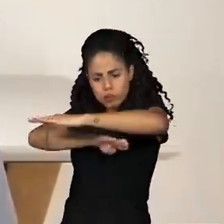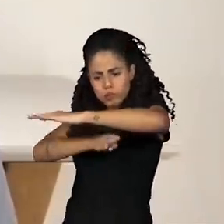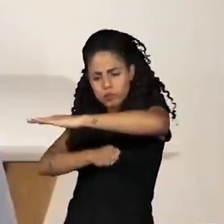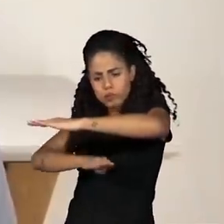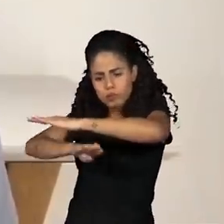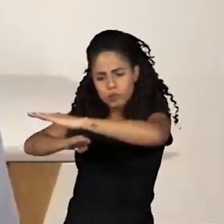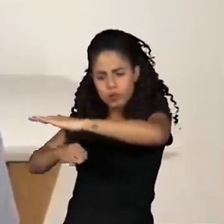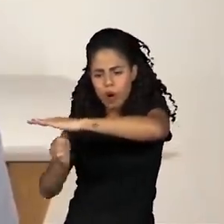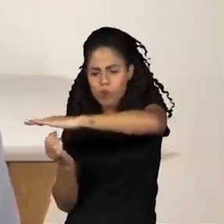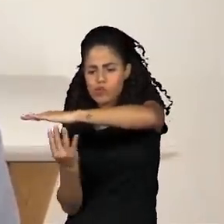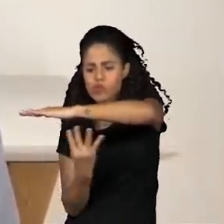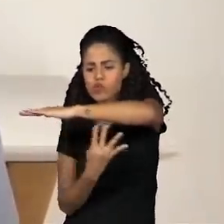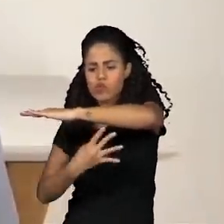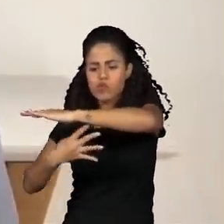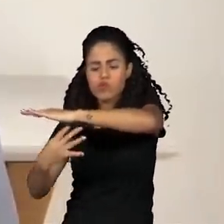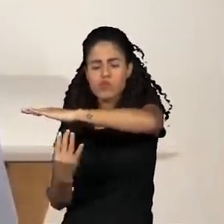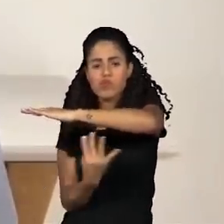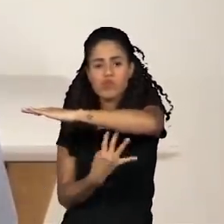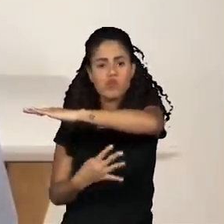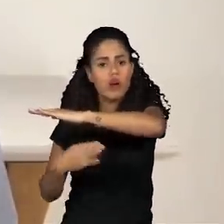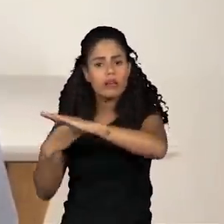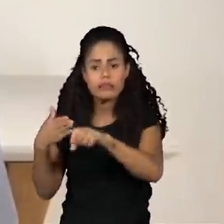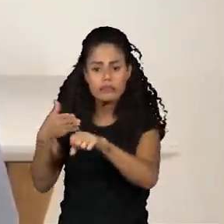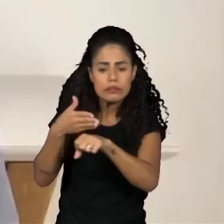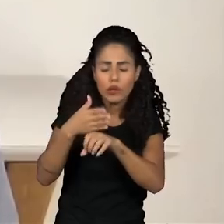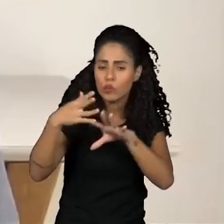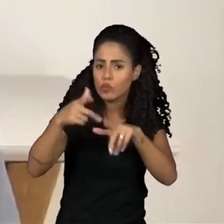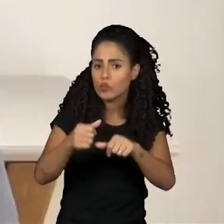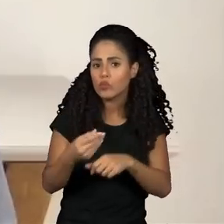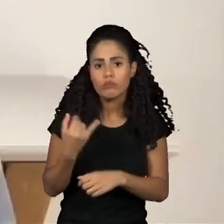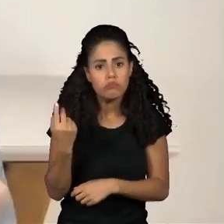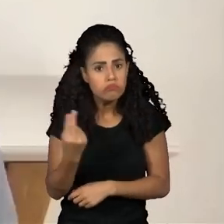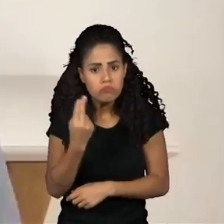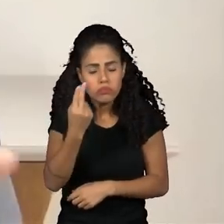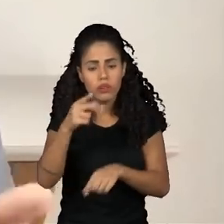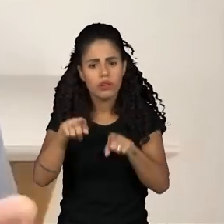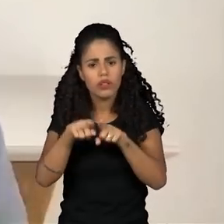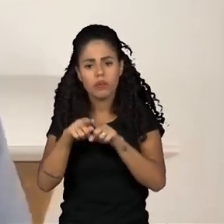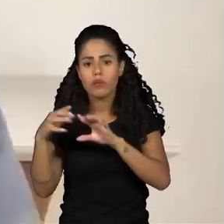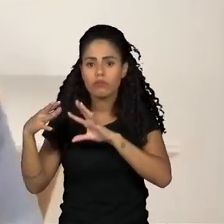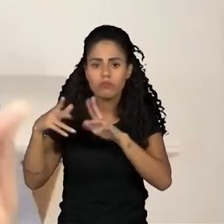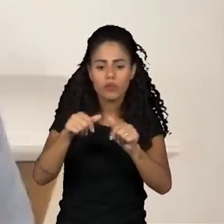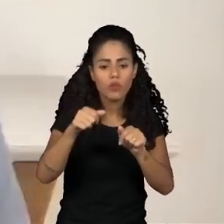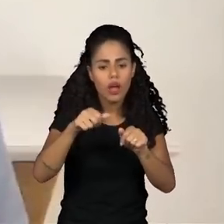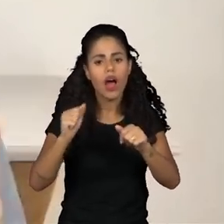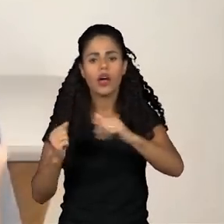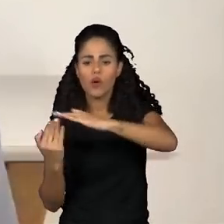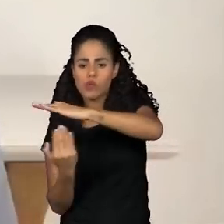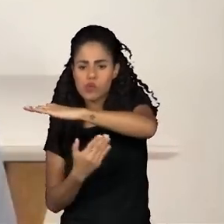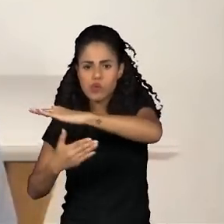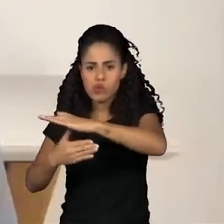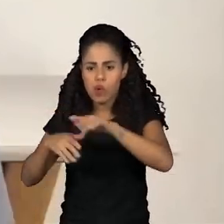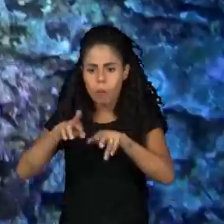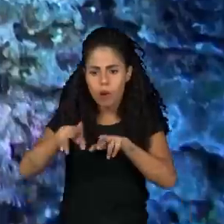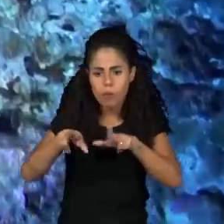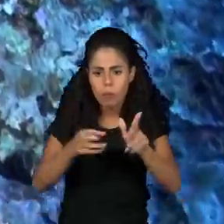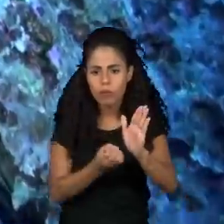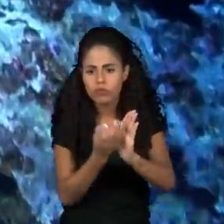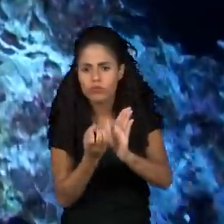filtro que não permitia que todas as espécies chegassem até lá. E com isso, muitas populações estavam evoluindo ali em isolamento.